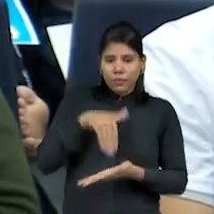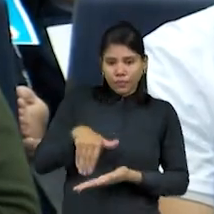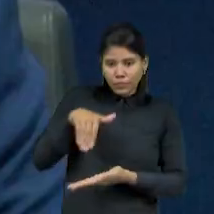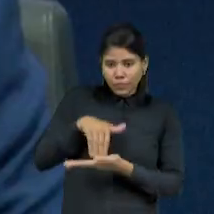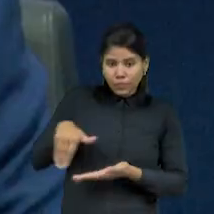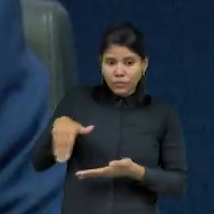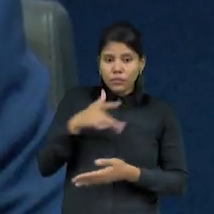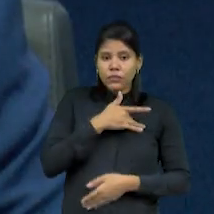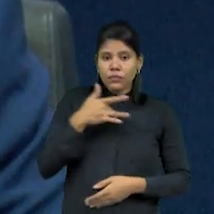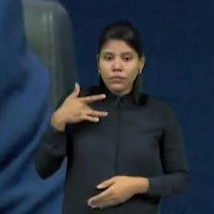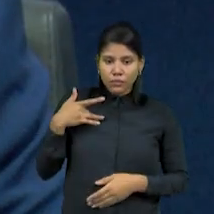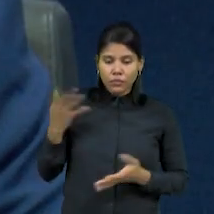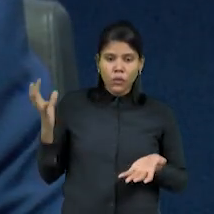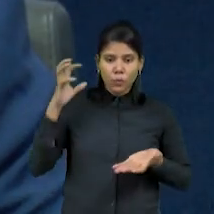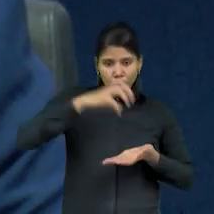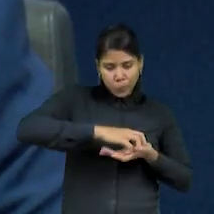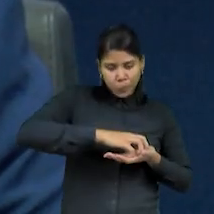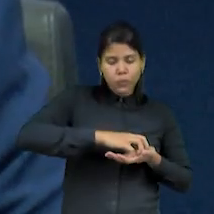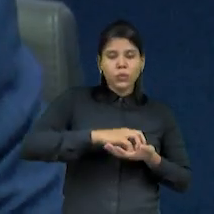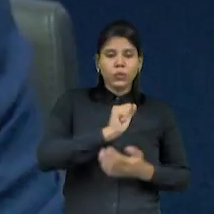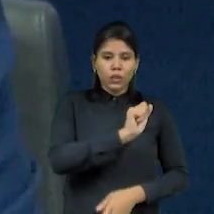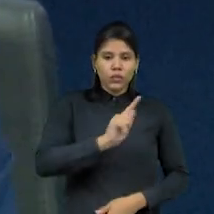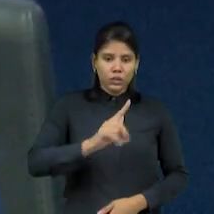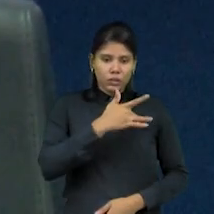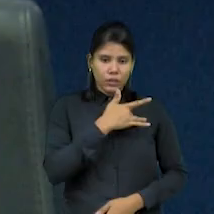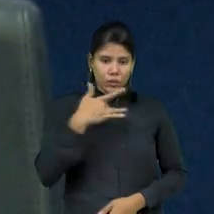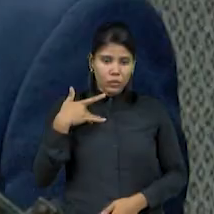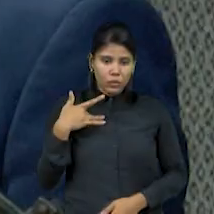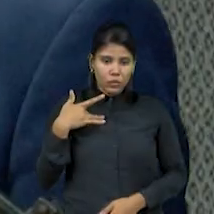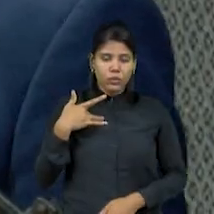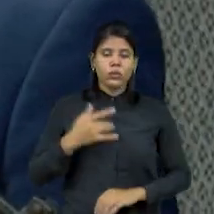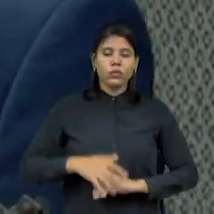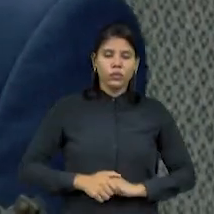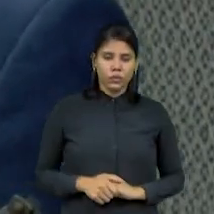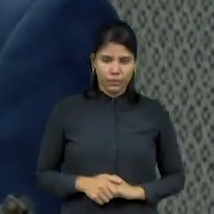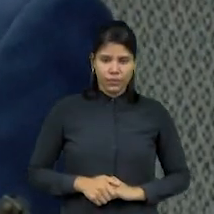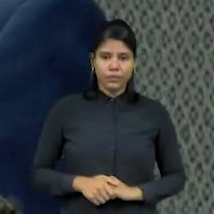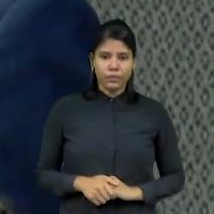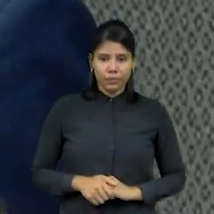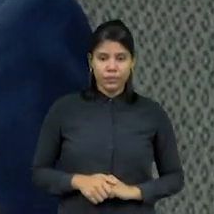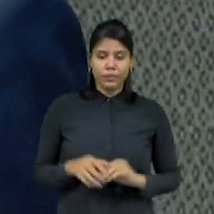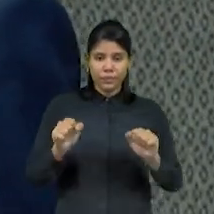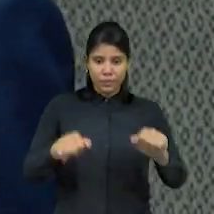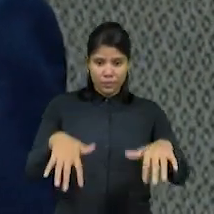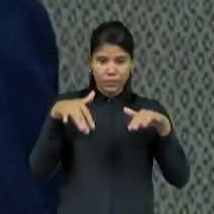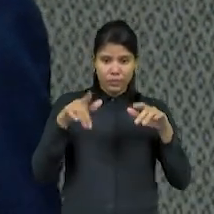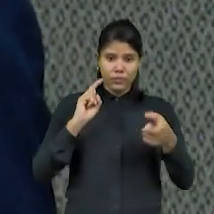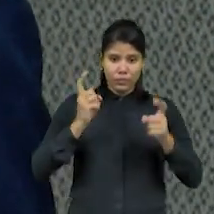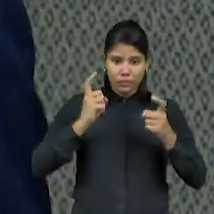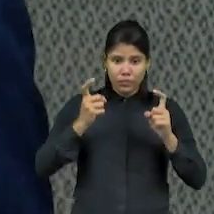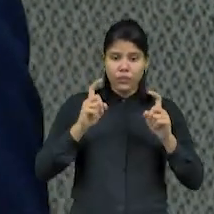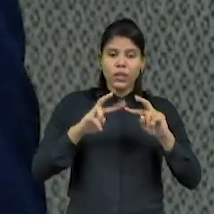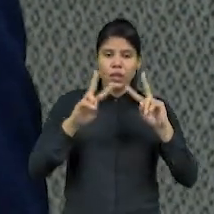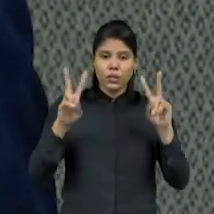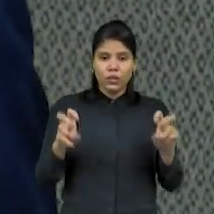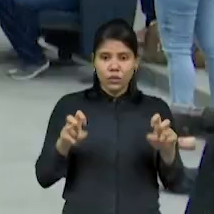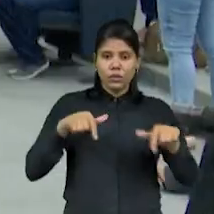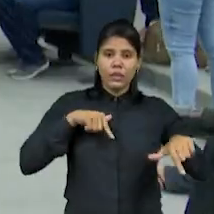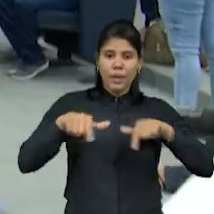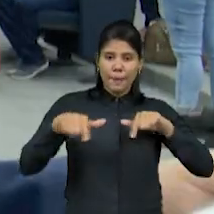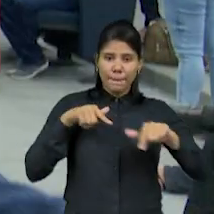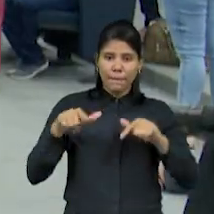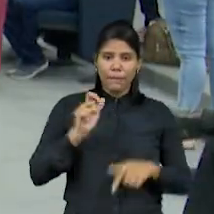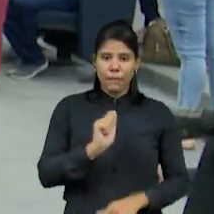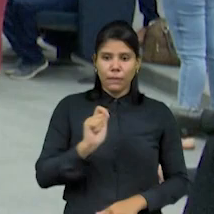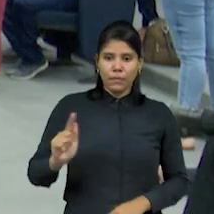comunitários foi um dos encaminhamentos propostos na audiência pública que debateu as questões trabalhistas destes profissionais. Quando